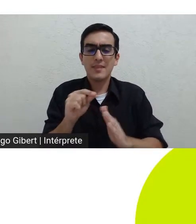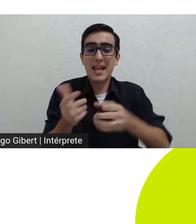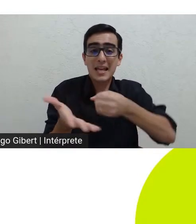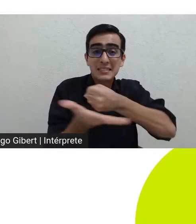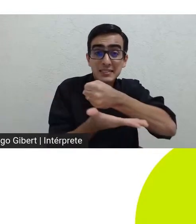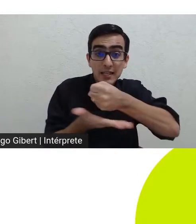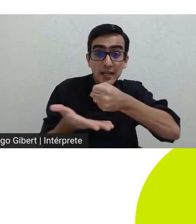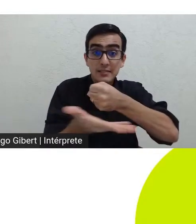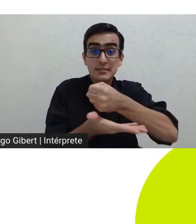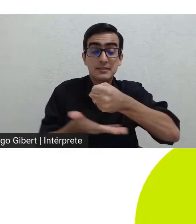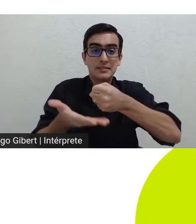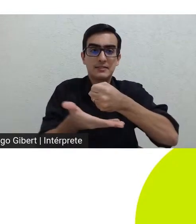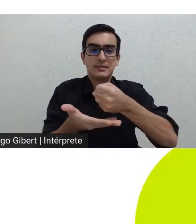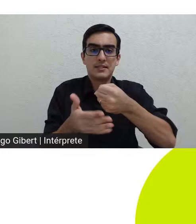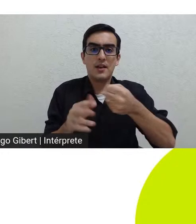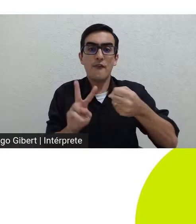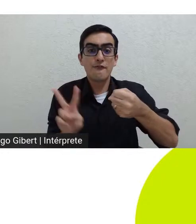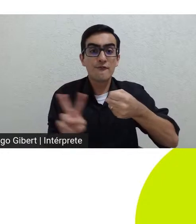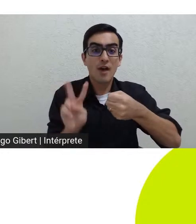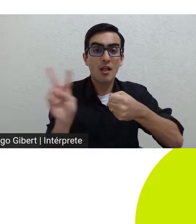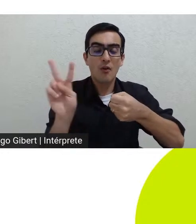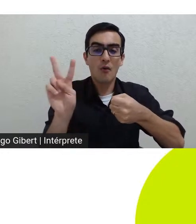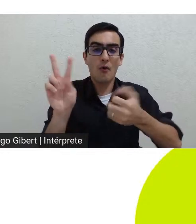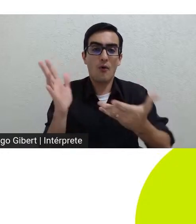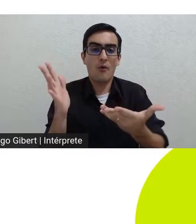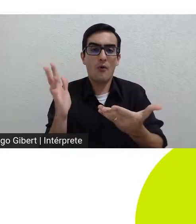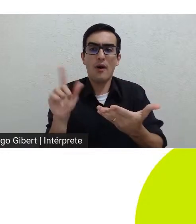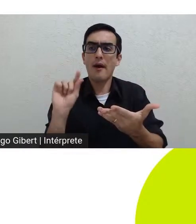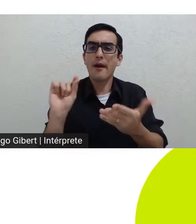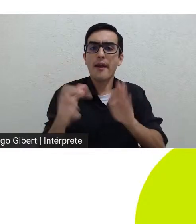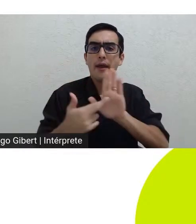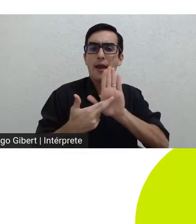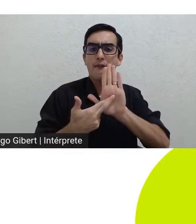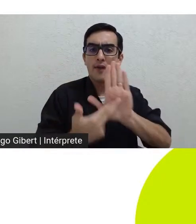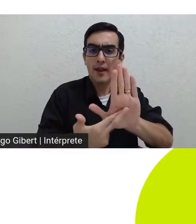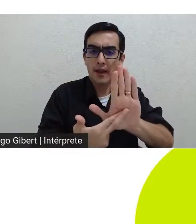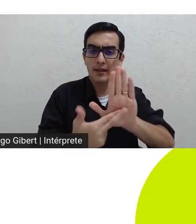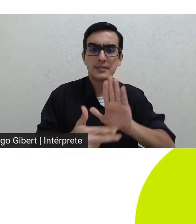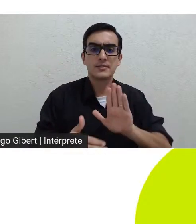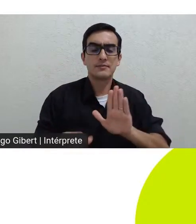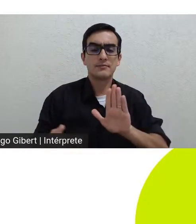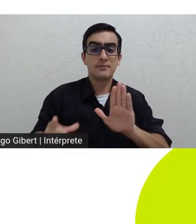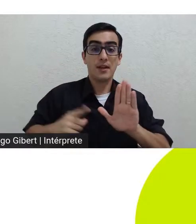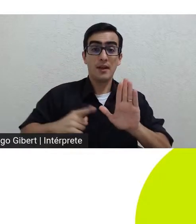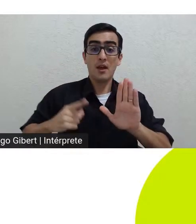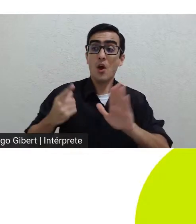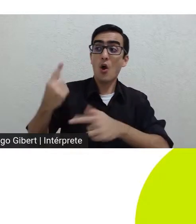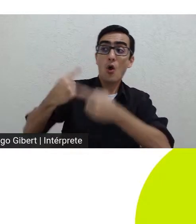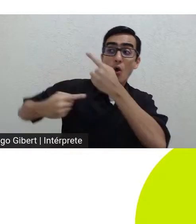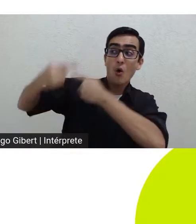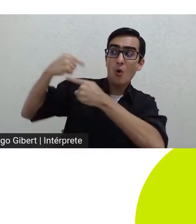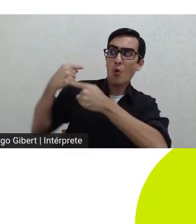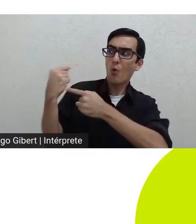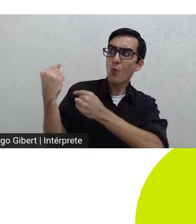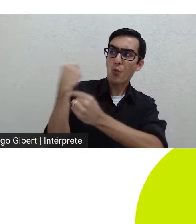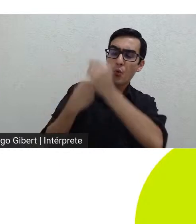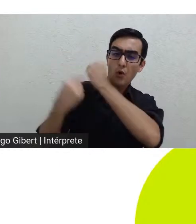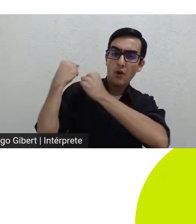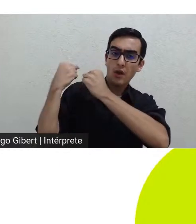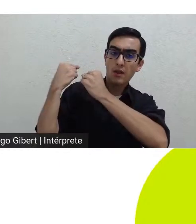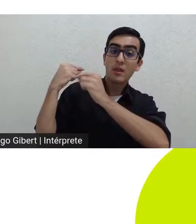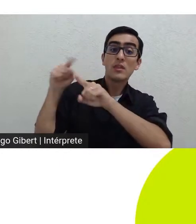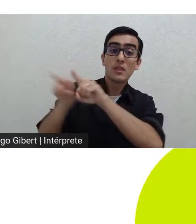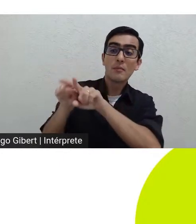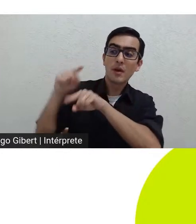de seu valor de sua referência de sua origem e de sua finalidade